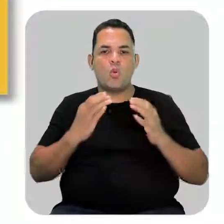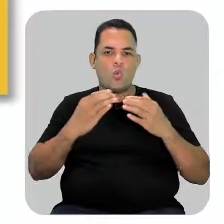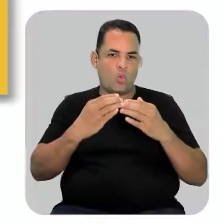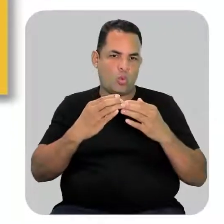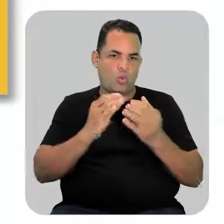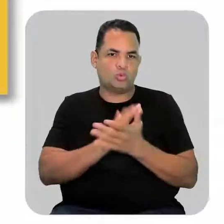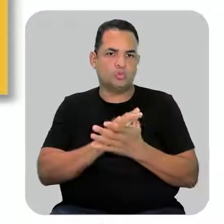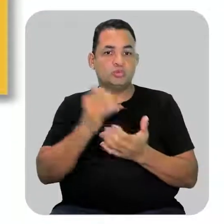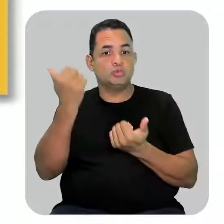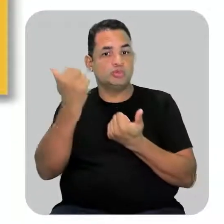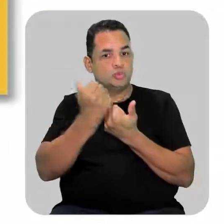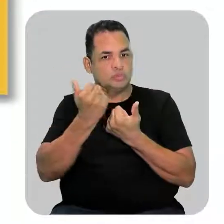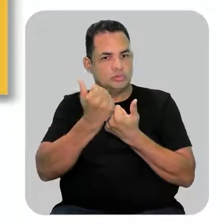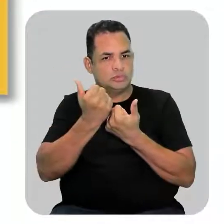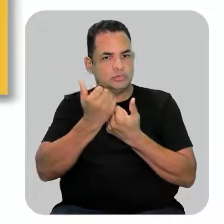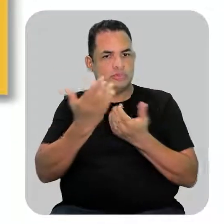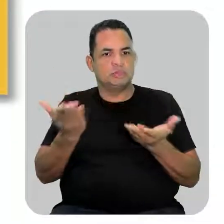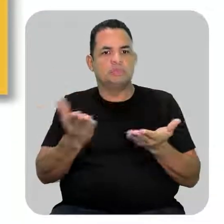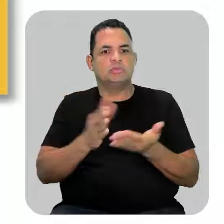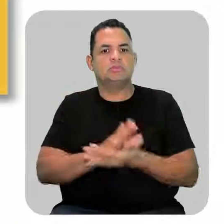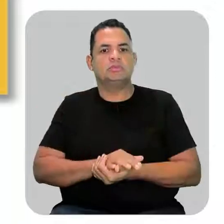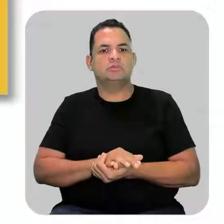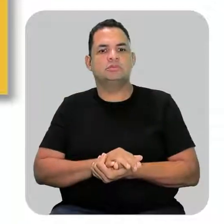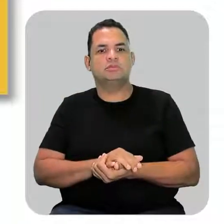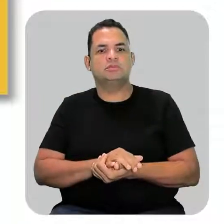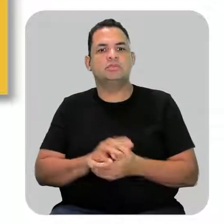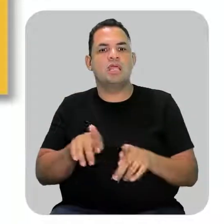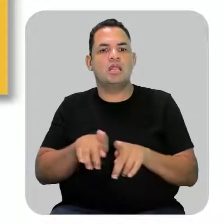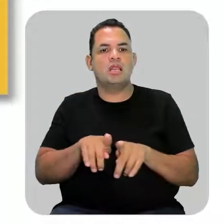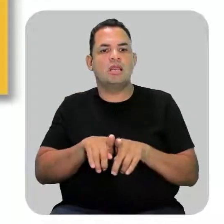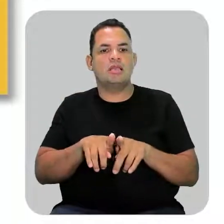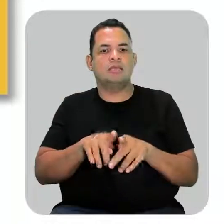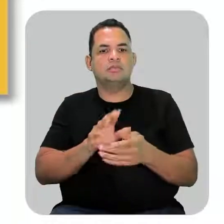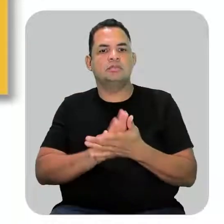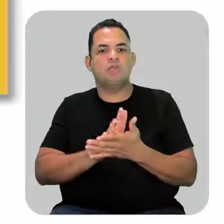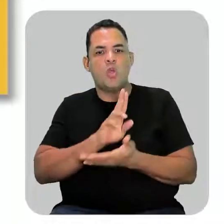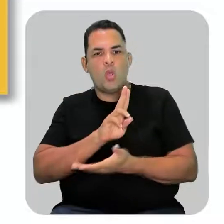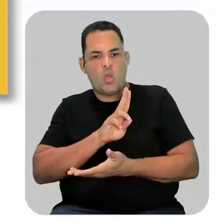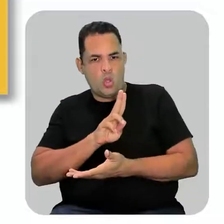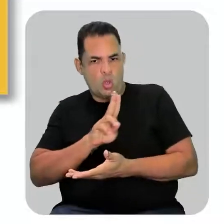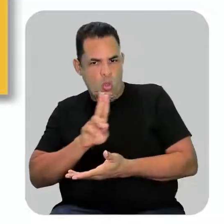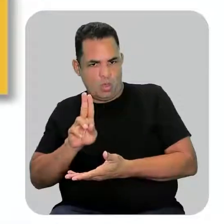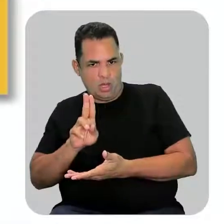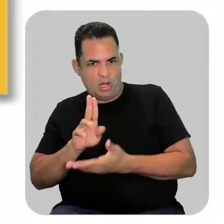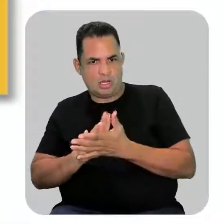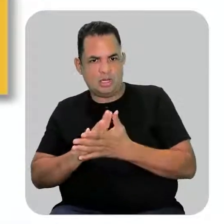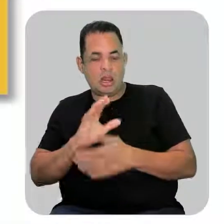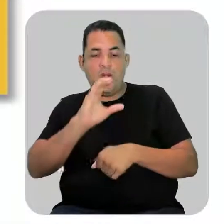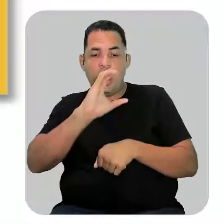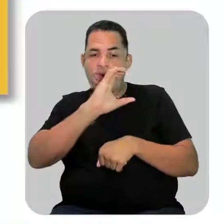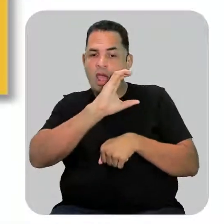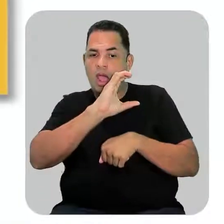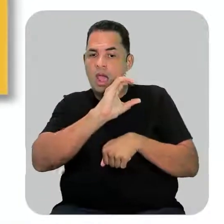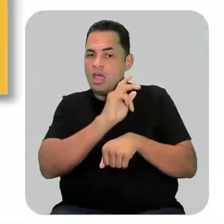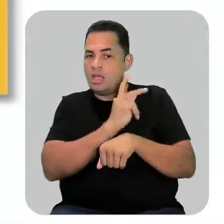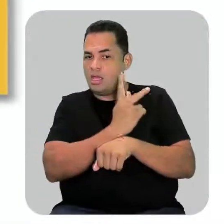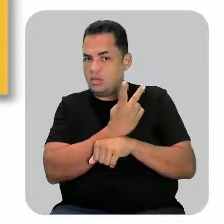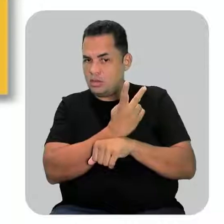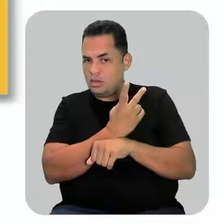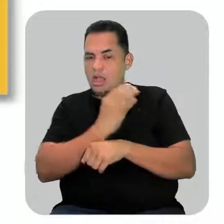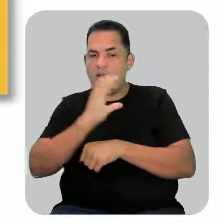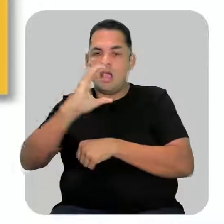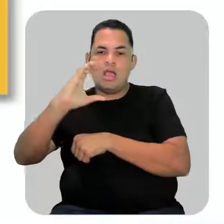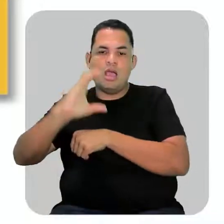orgânicos substituintes e falar sobre a nomenclatura dos hidrocarbonetos de cadeia